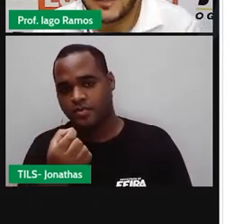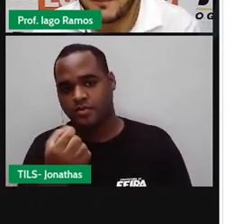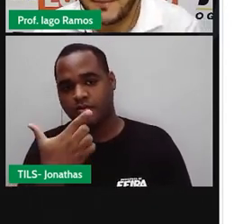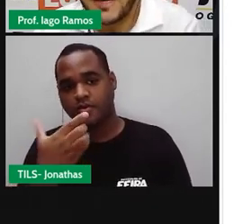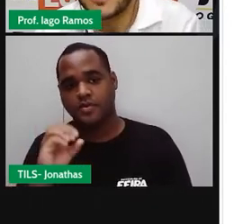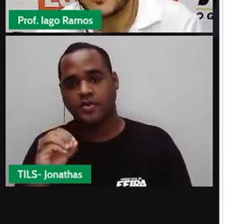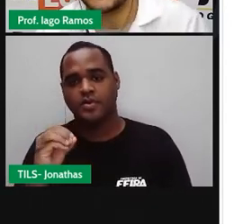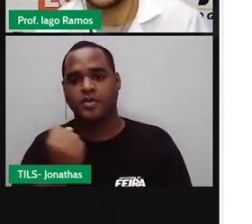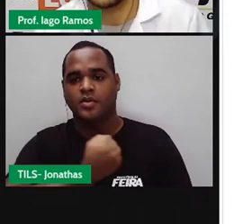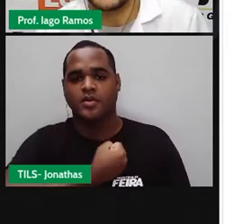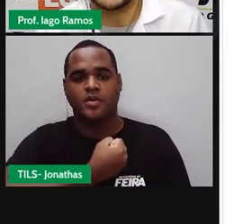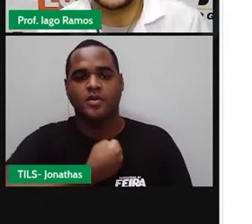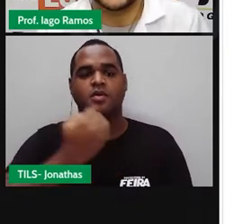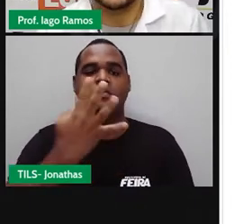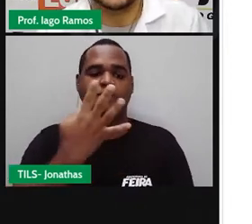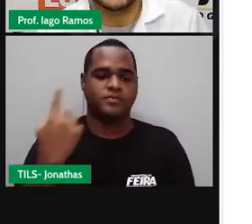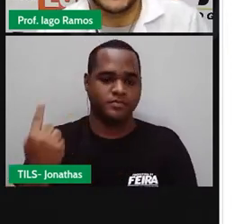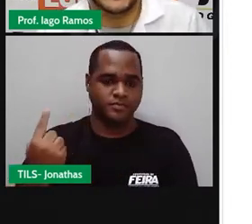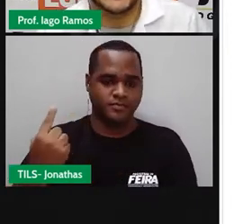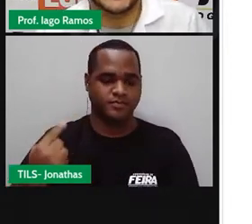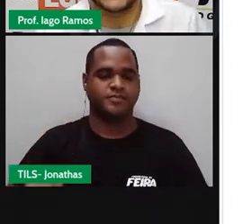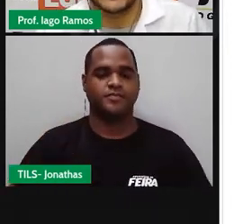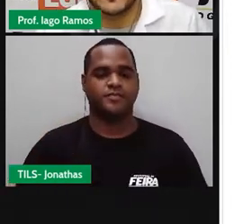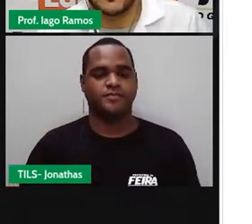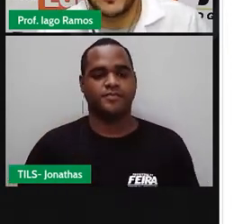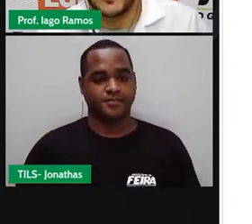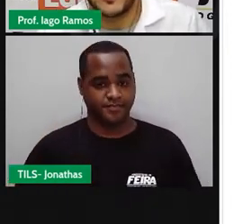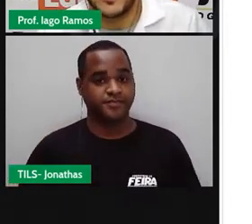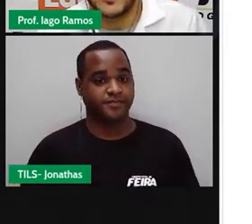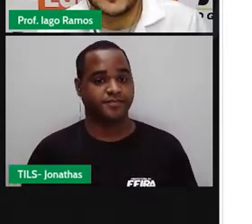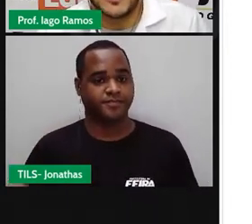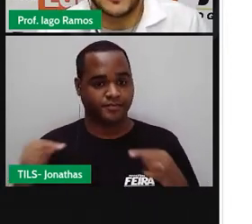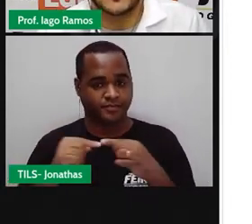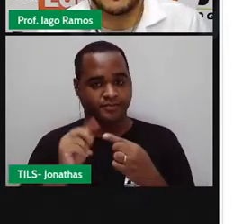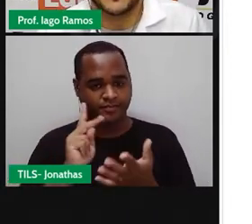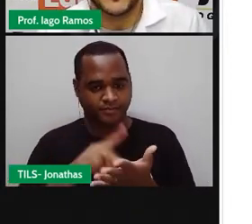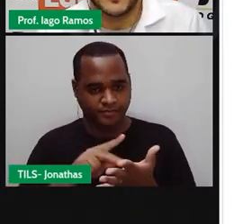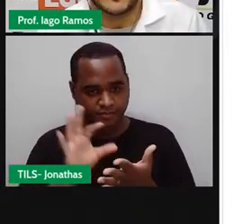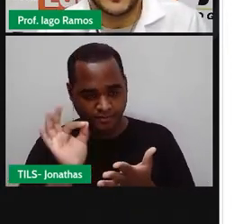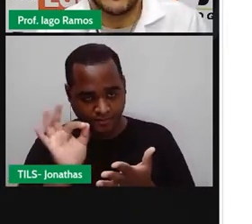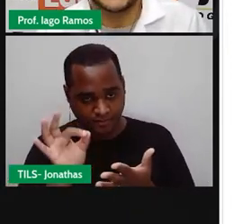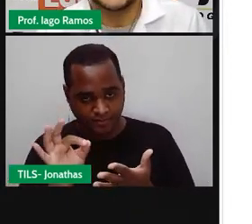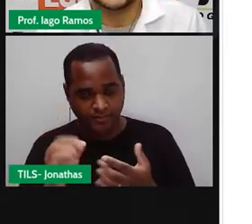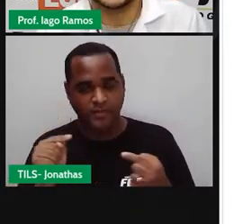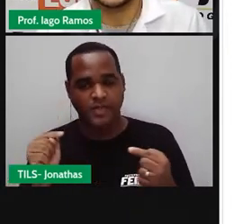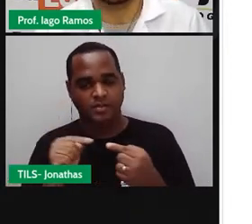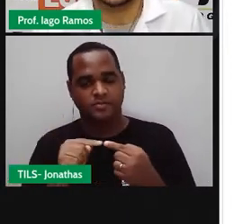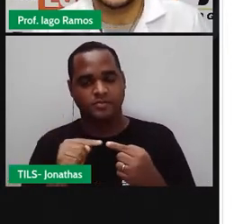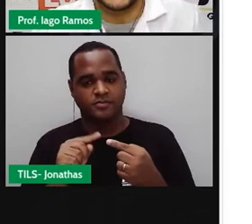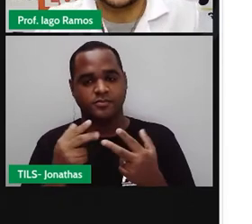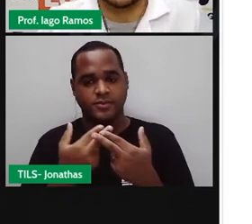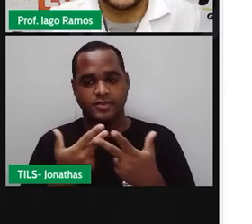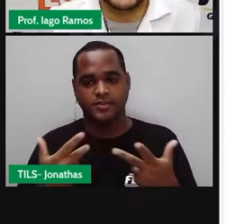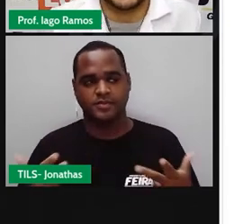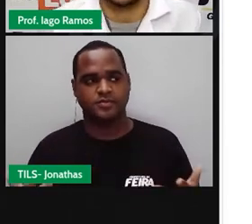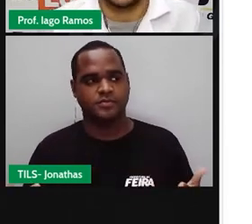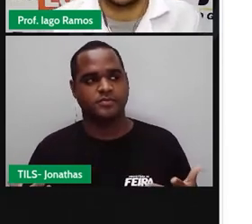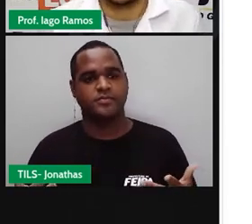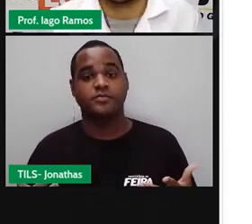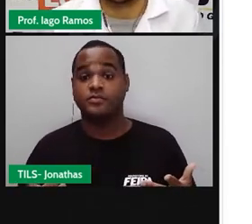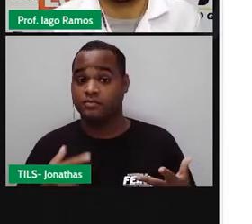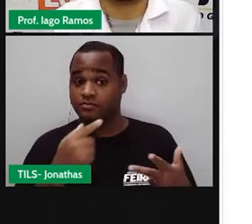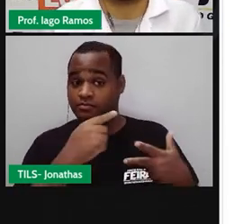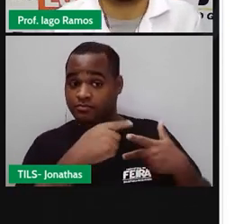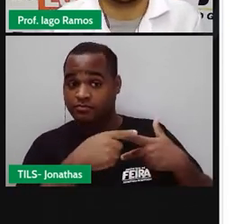Está na página 41, essa situação aí. Certo? Então, a gente tem aqui o extrato bancário.